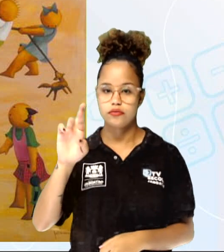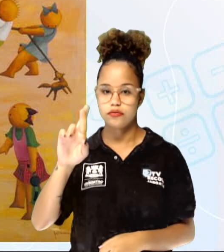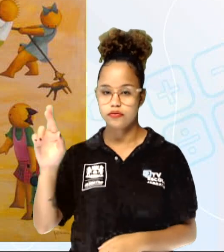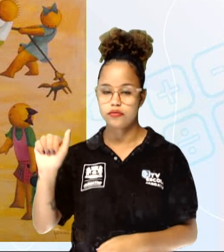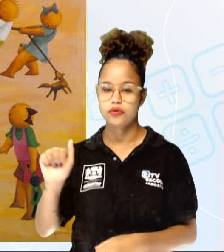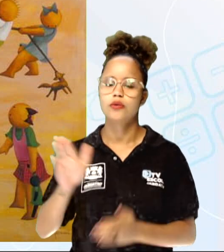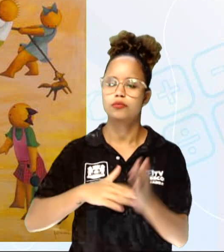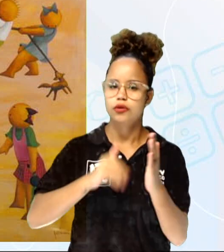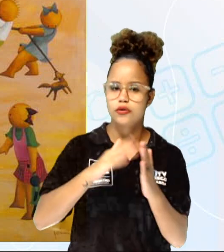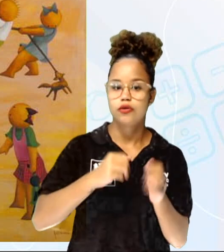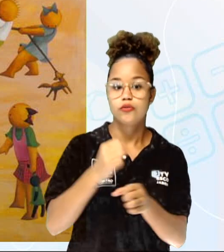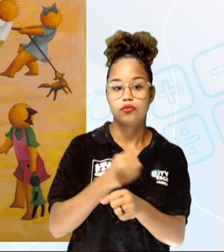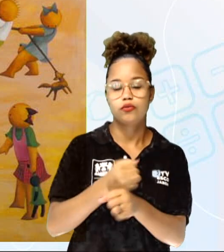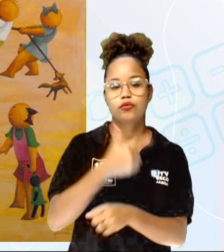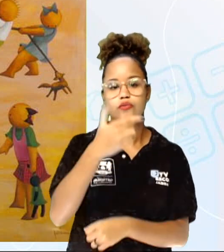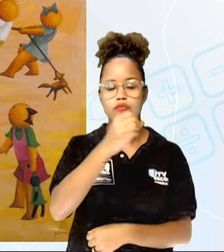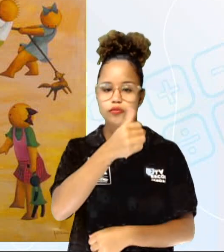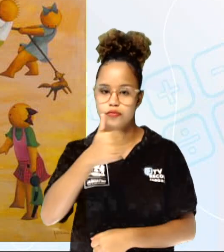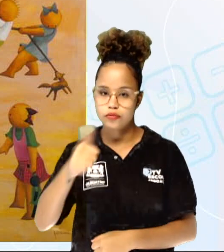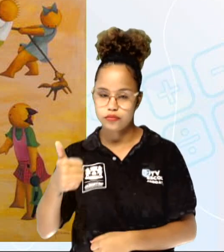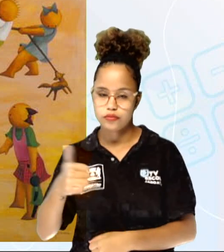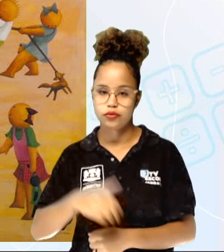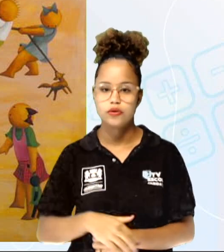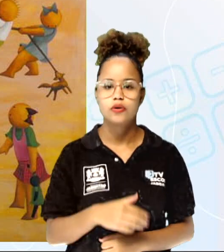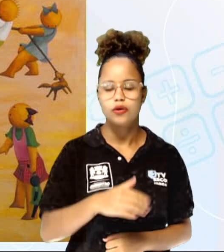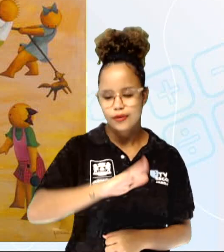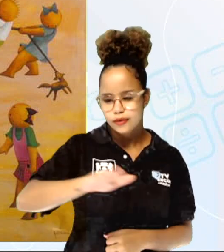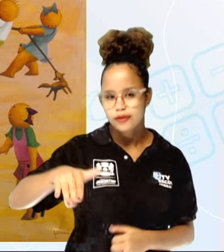E aparecem crianças brincando de Cabo de Guerra.